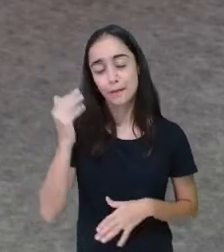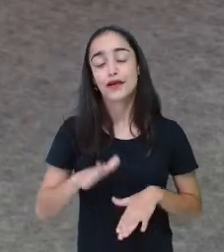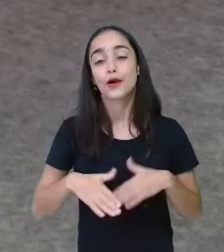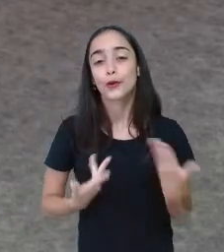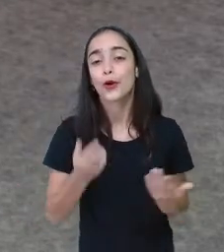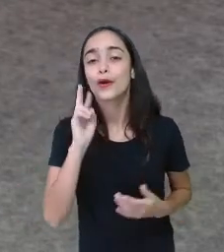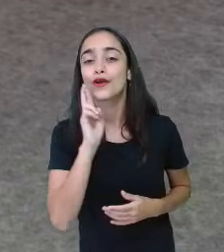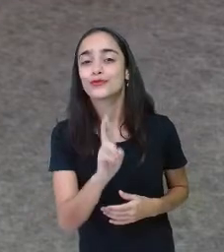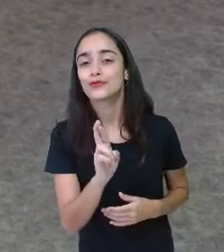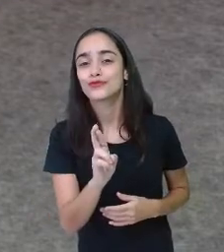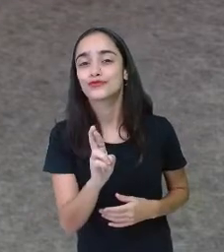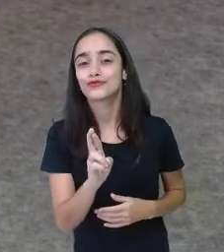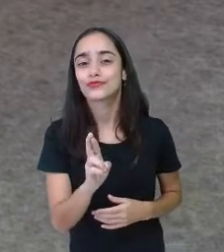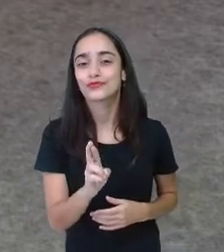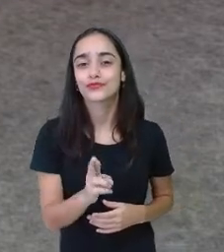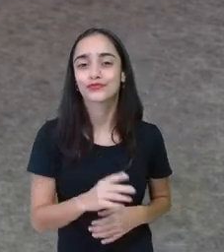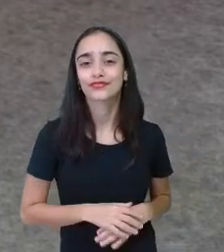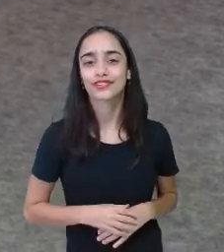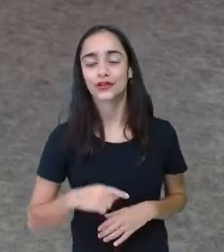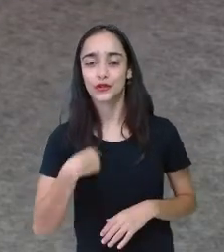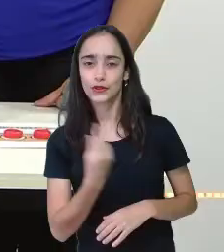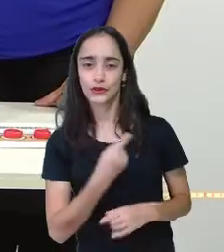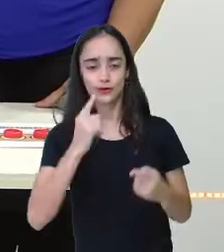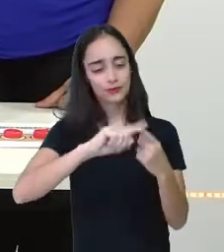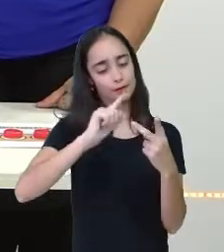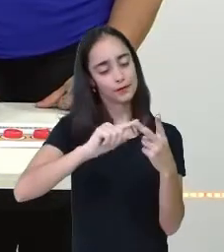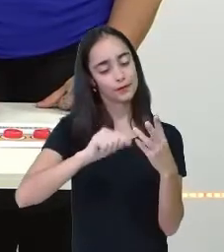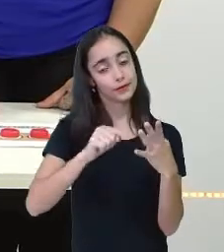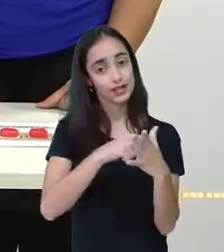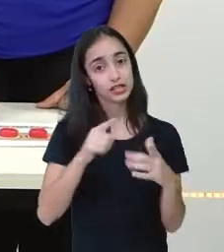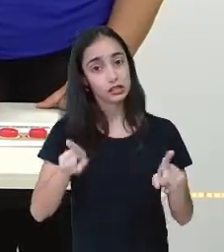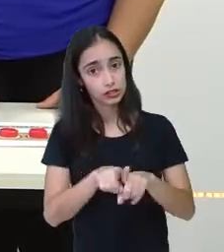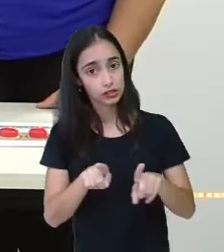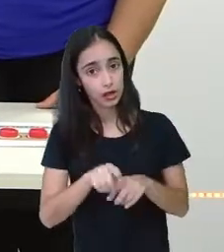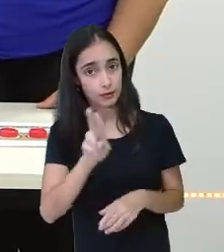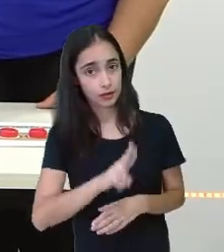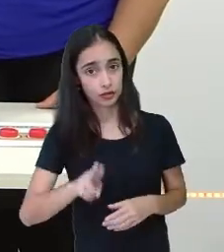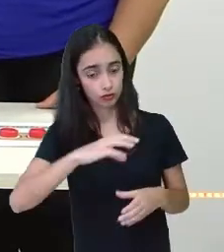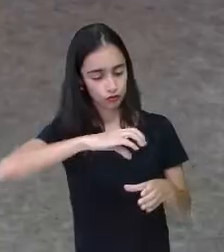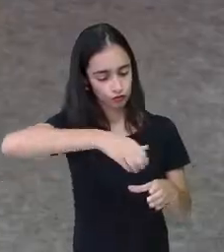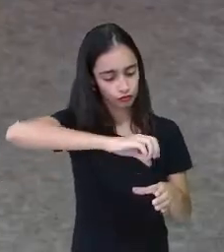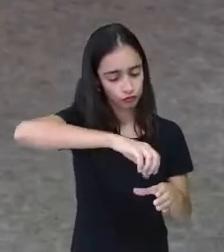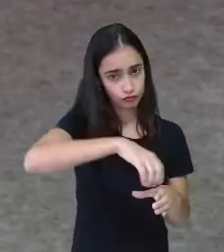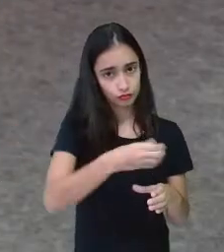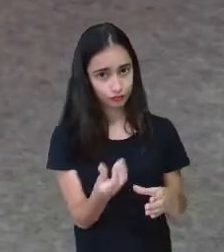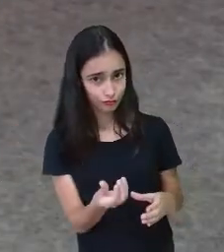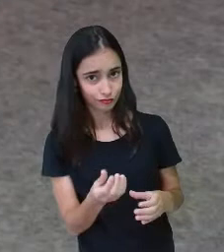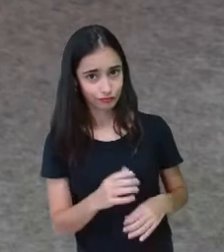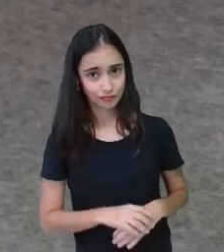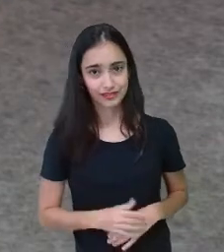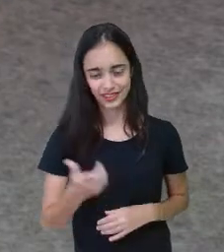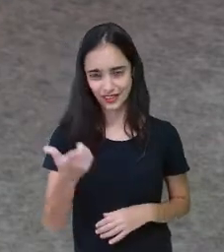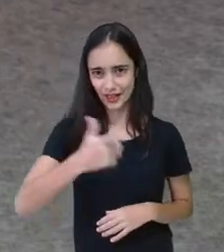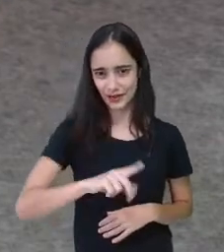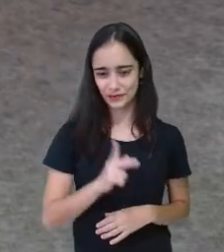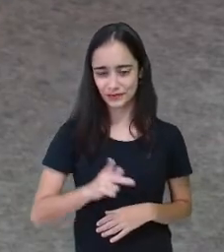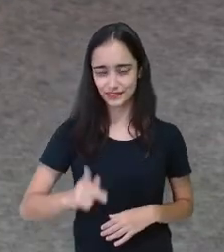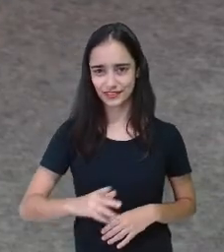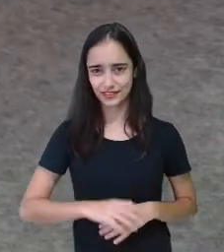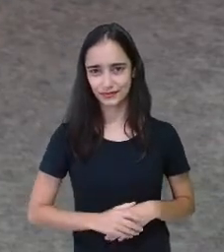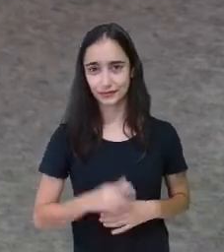gente já fez nos dedinhos e fez aqui com as tampinhas. Dá para mais outra, professora Elis? Eu acredito que sim. Dois.